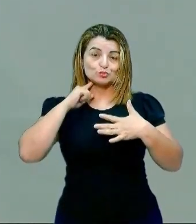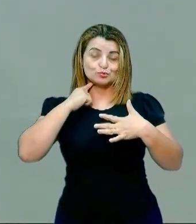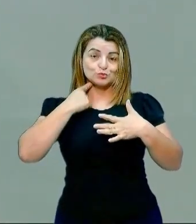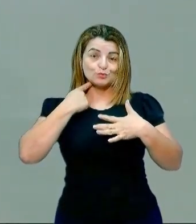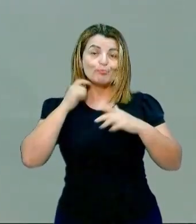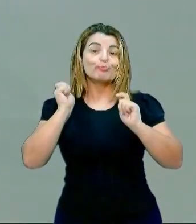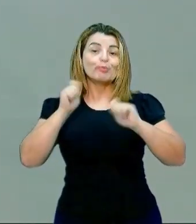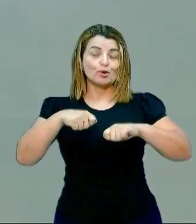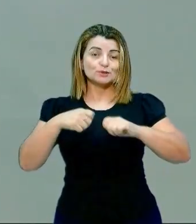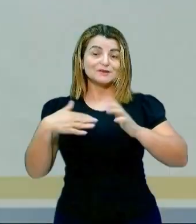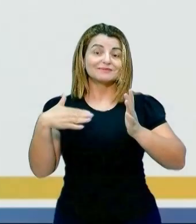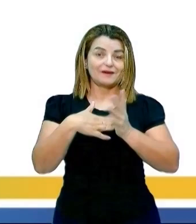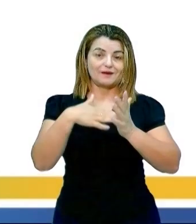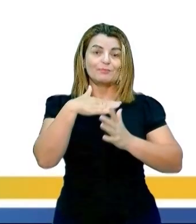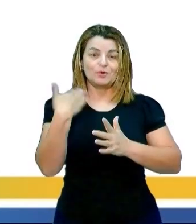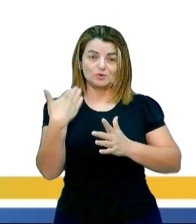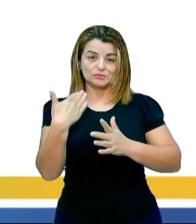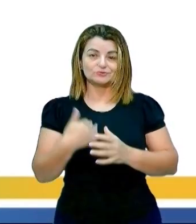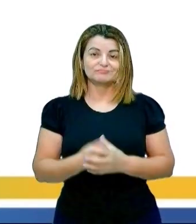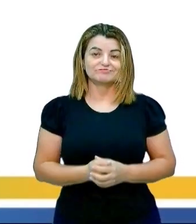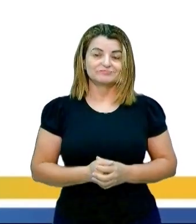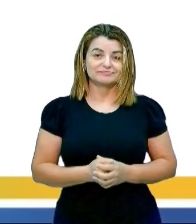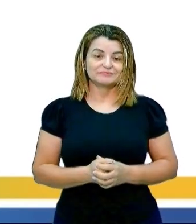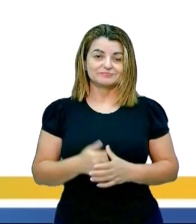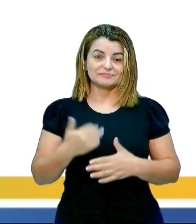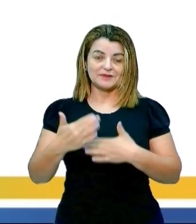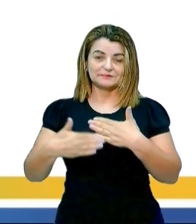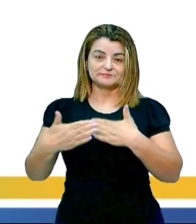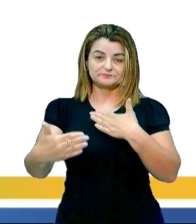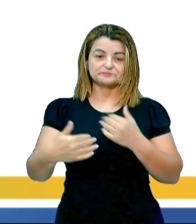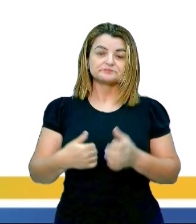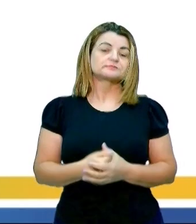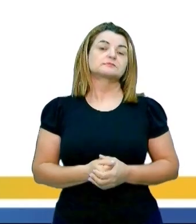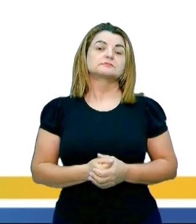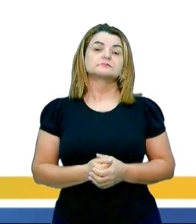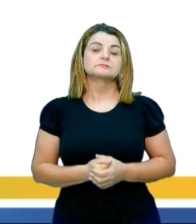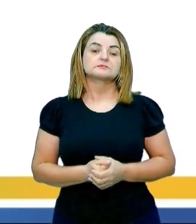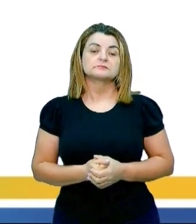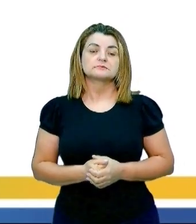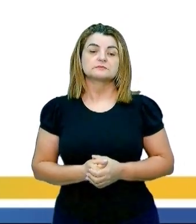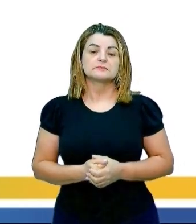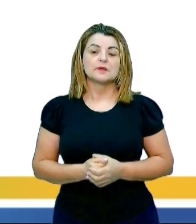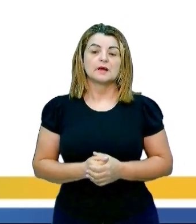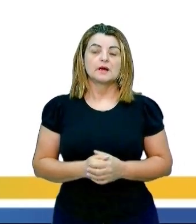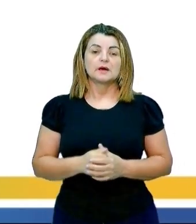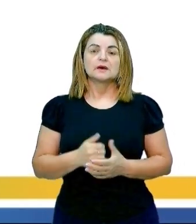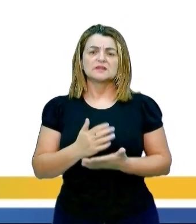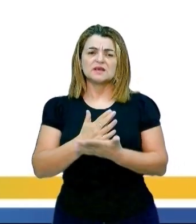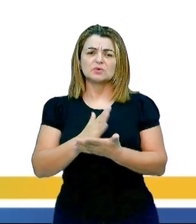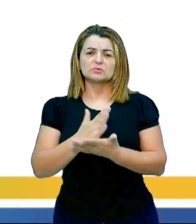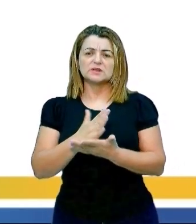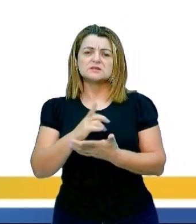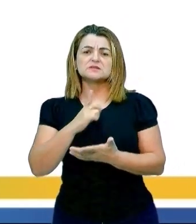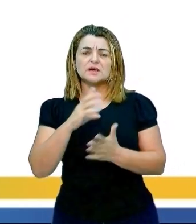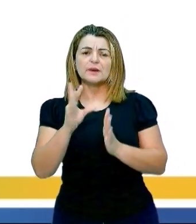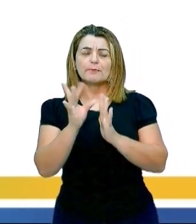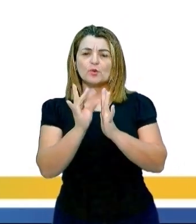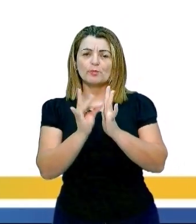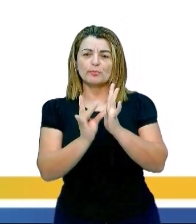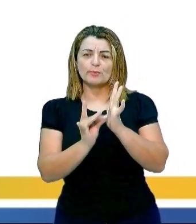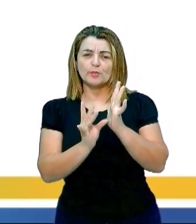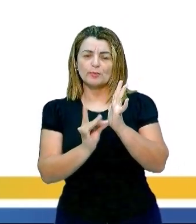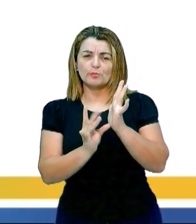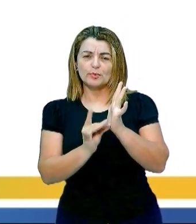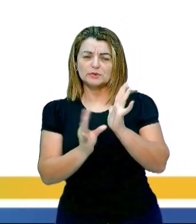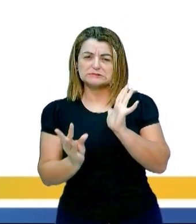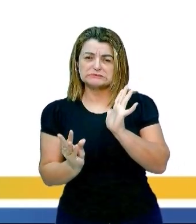levar à morte. Ok? Vamos, então, continuar na questão. Um deles tem a propriedade de se